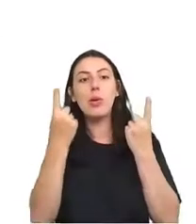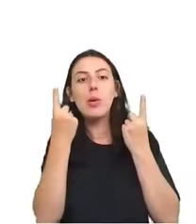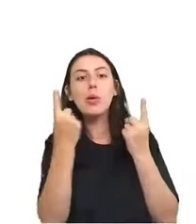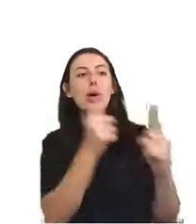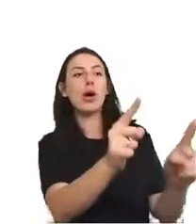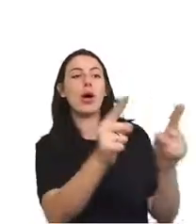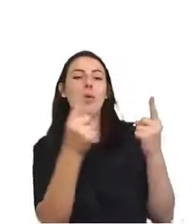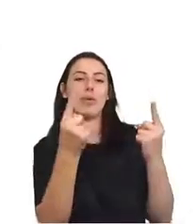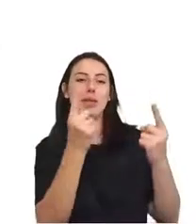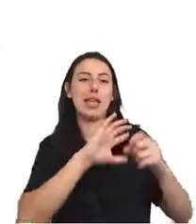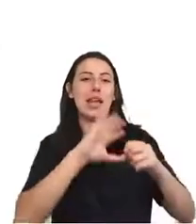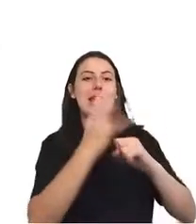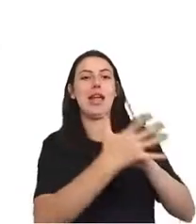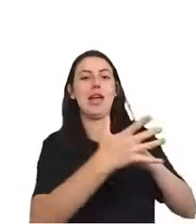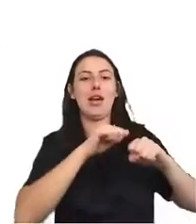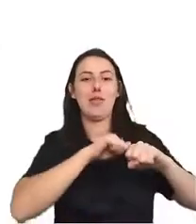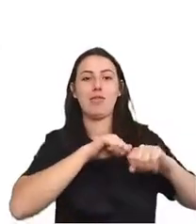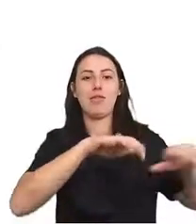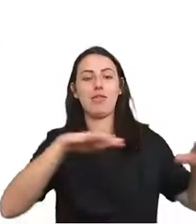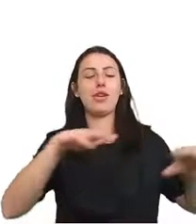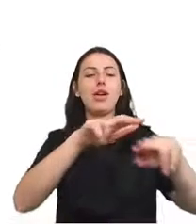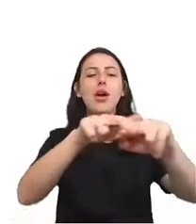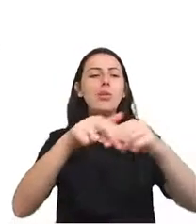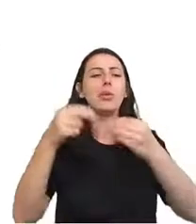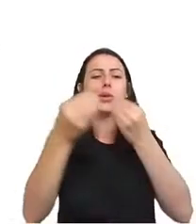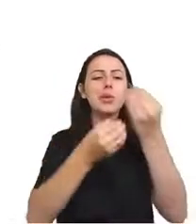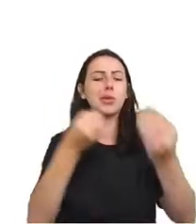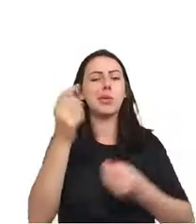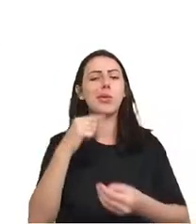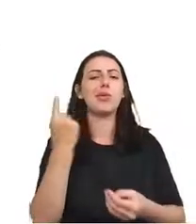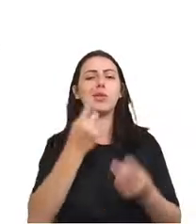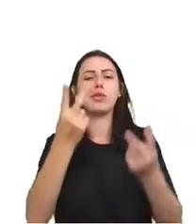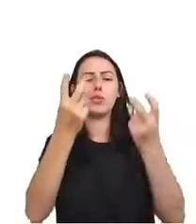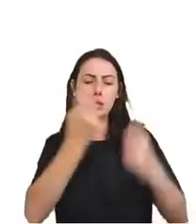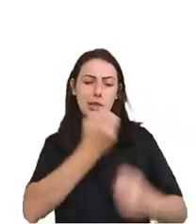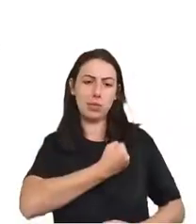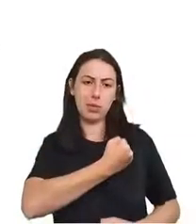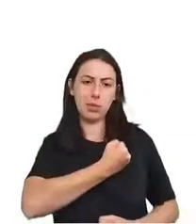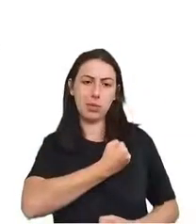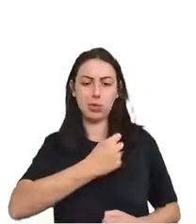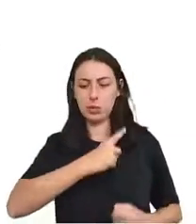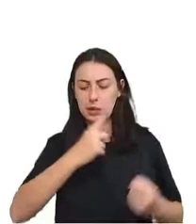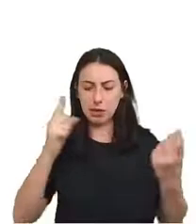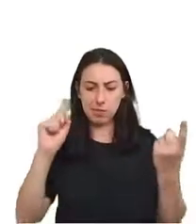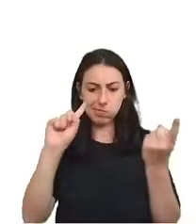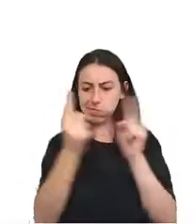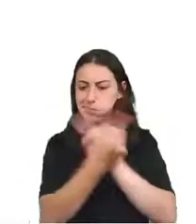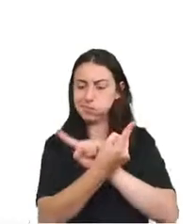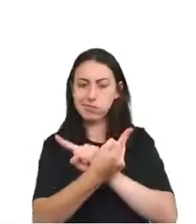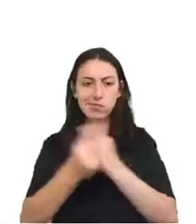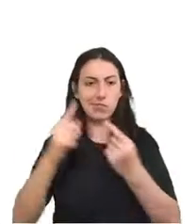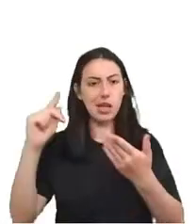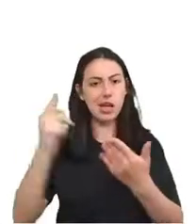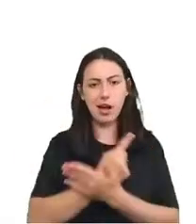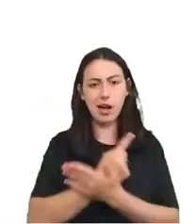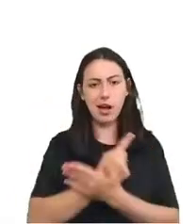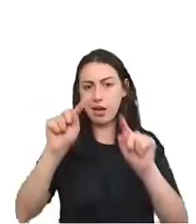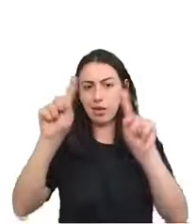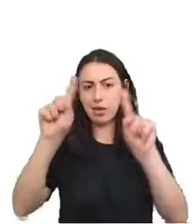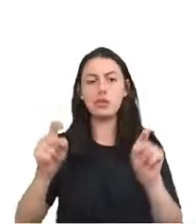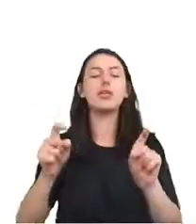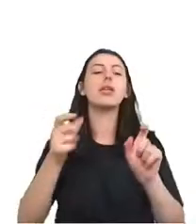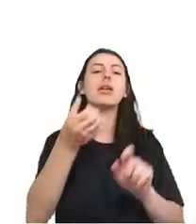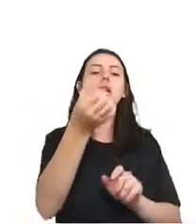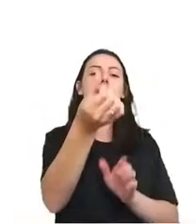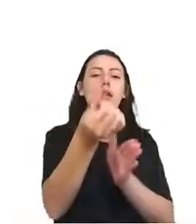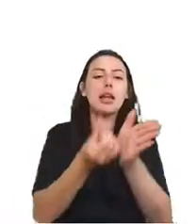Então, como que esses números podem nos levar a conclusões erradas? Seis meses da pandemia, as